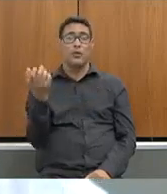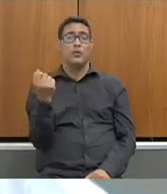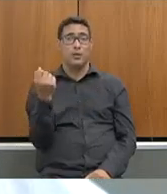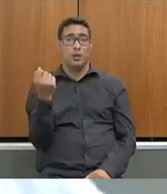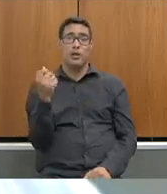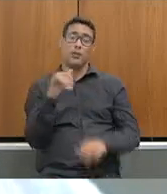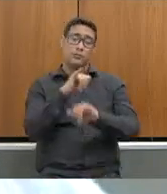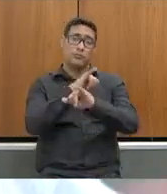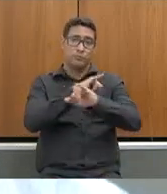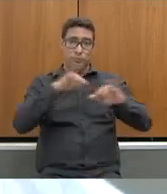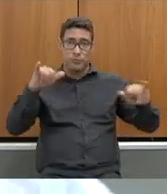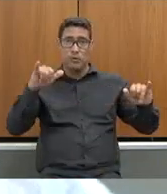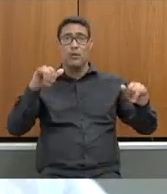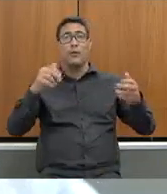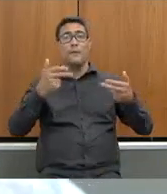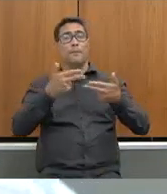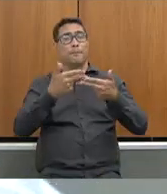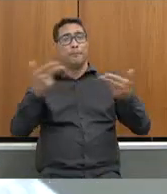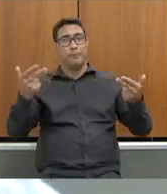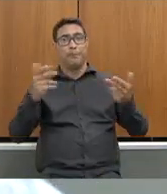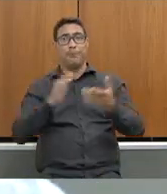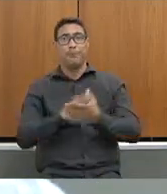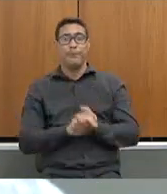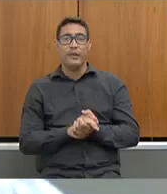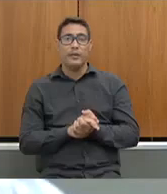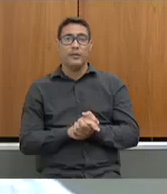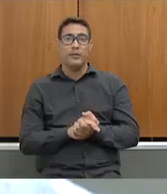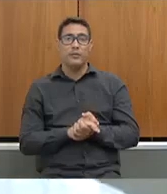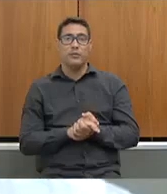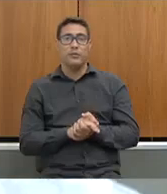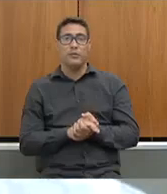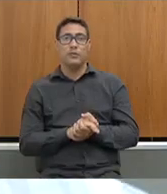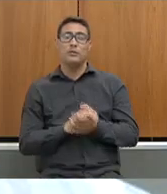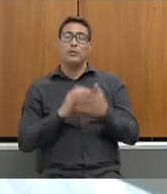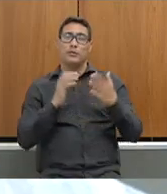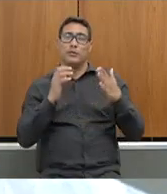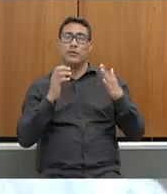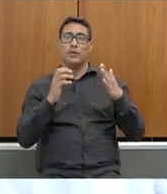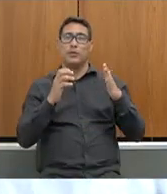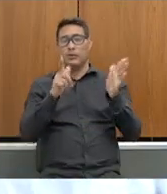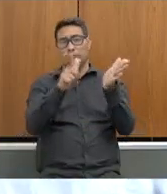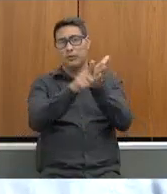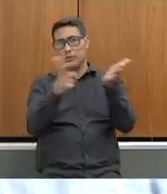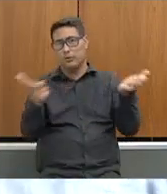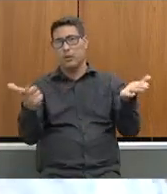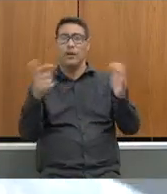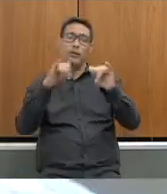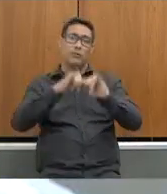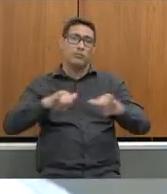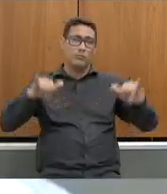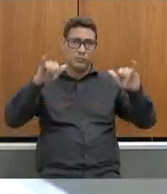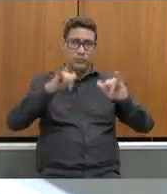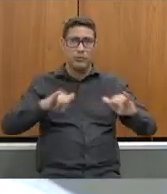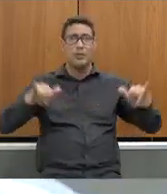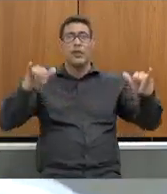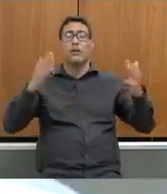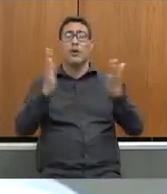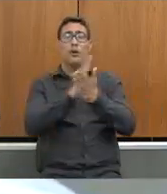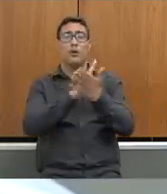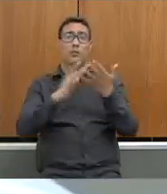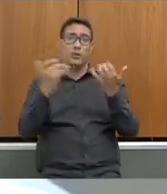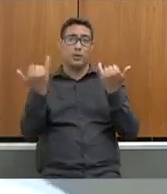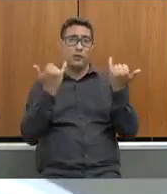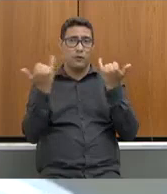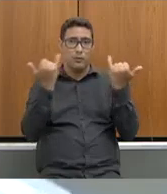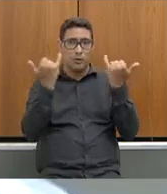anunciado e denunciado na imprensa mineira então acho que são cuidados que a gente precisa